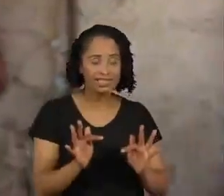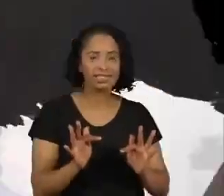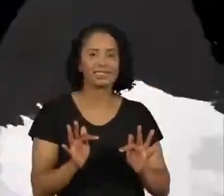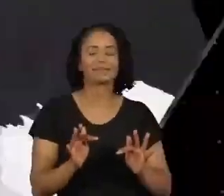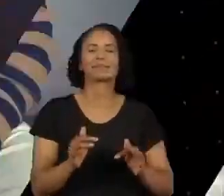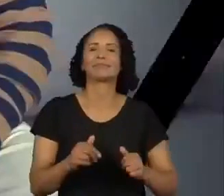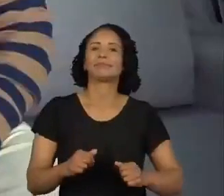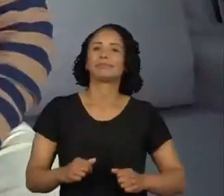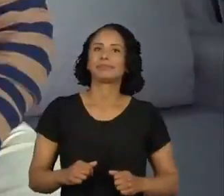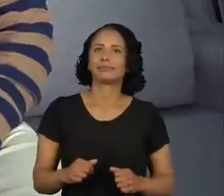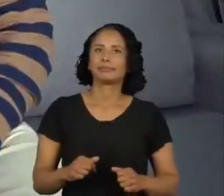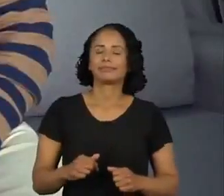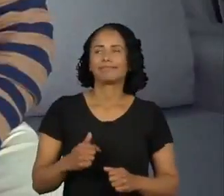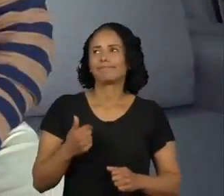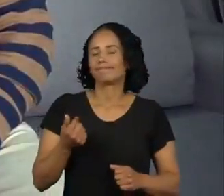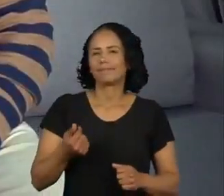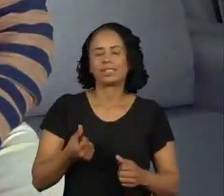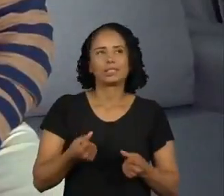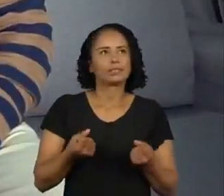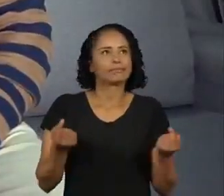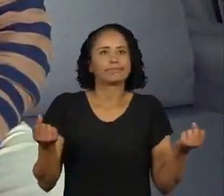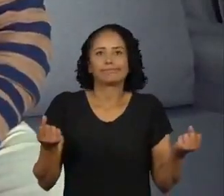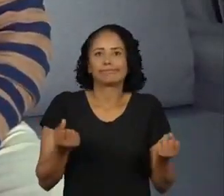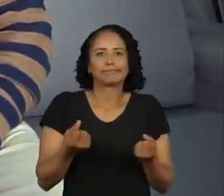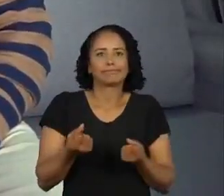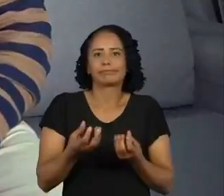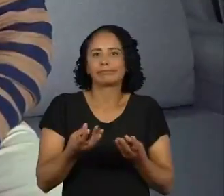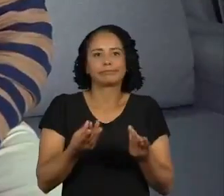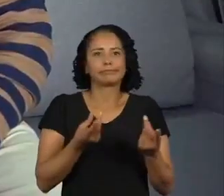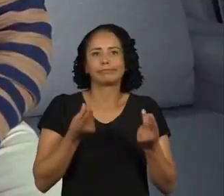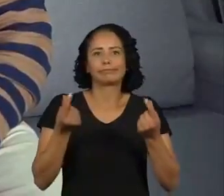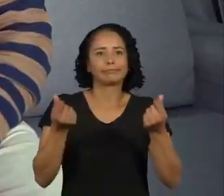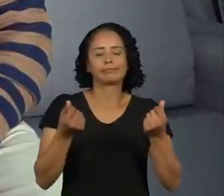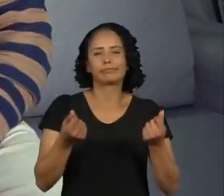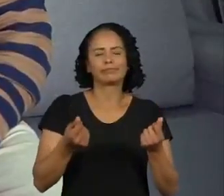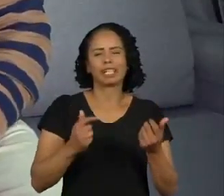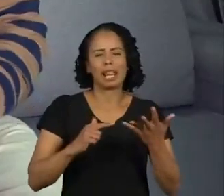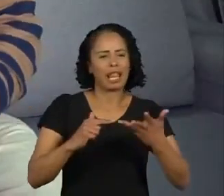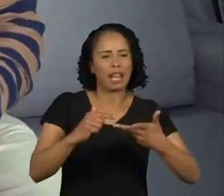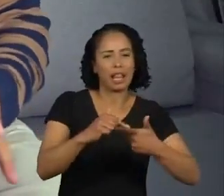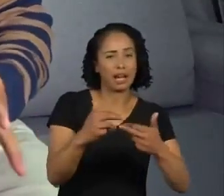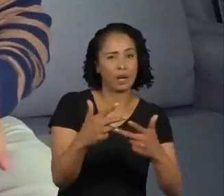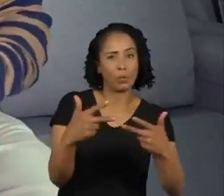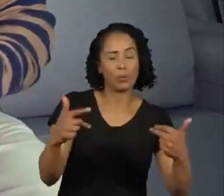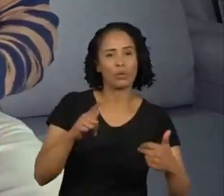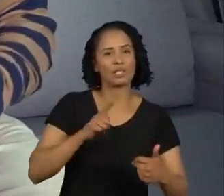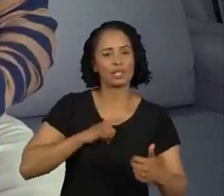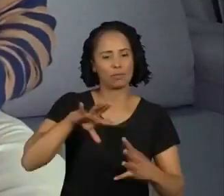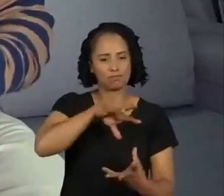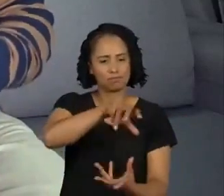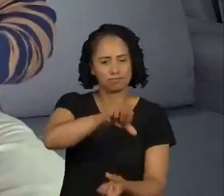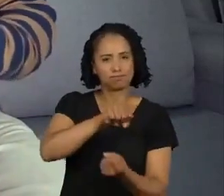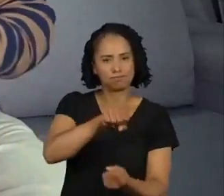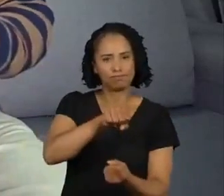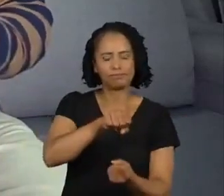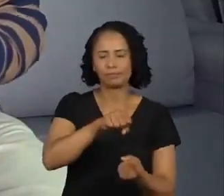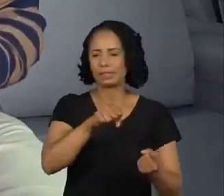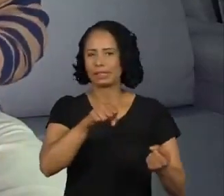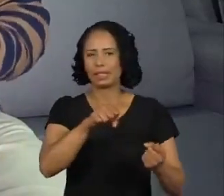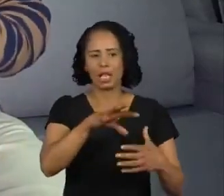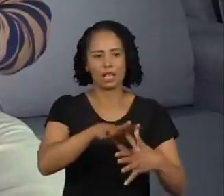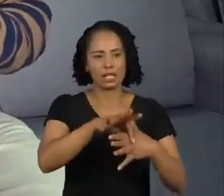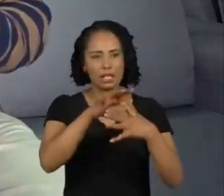Eu não falo com isso em torno de monte de coisas hoje, cara. É um ecossistema de líderes, de ONGs,